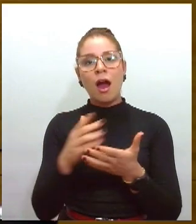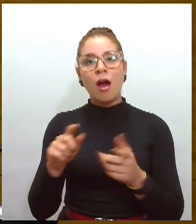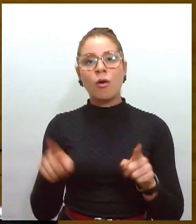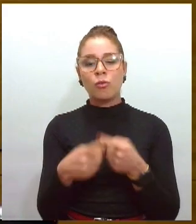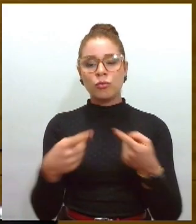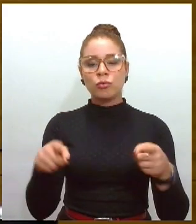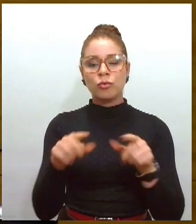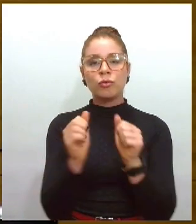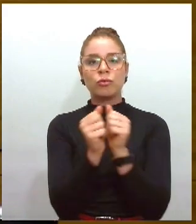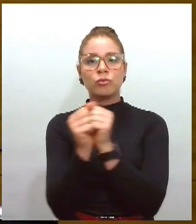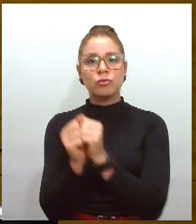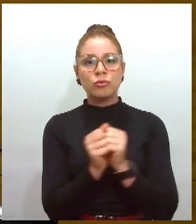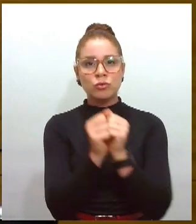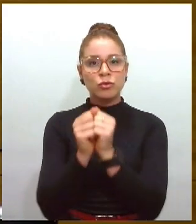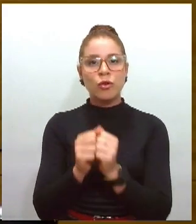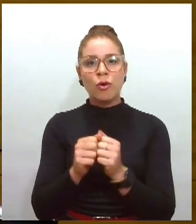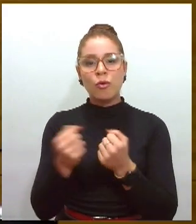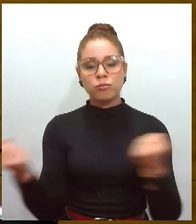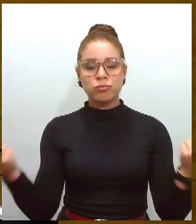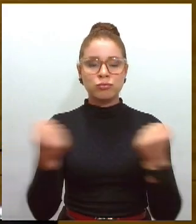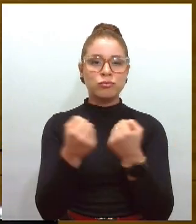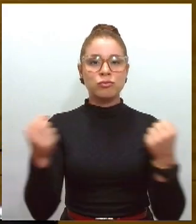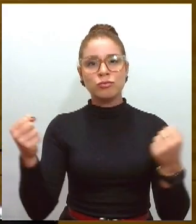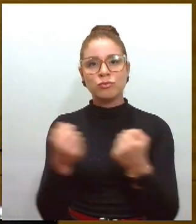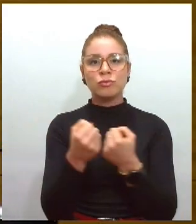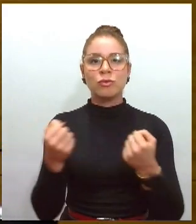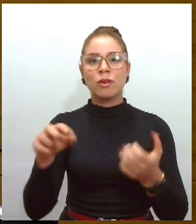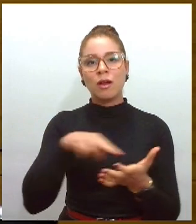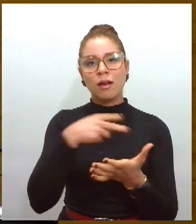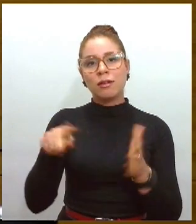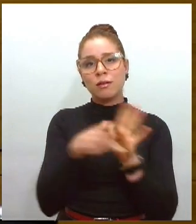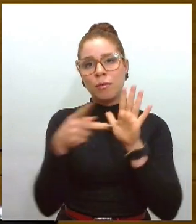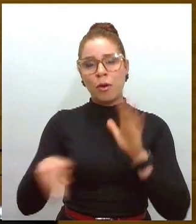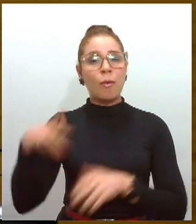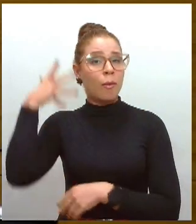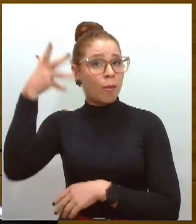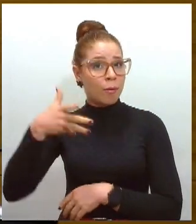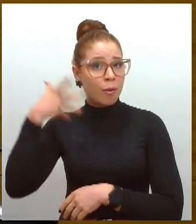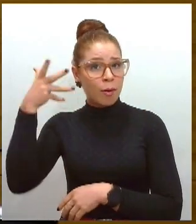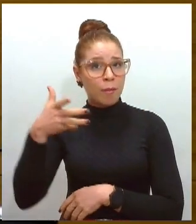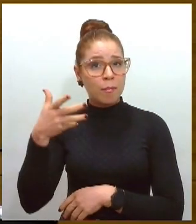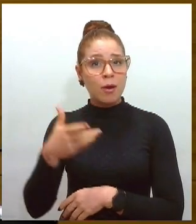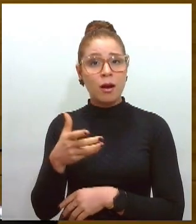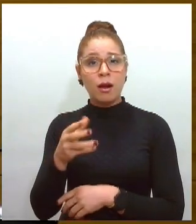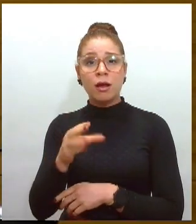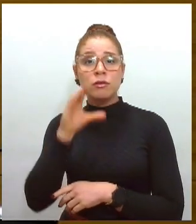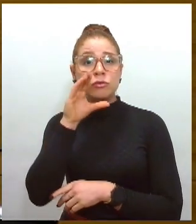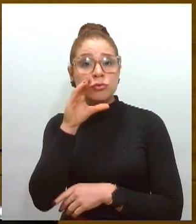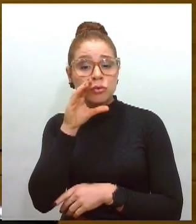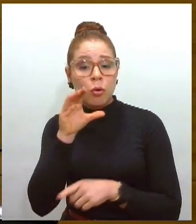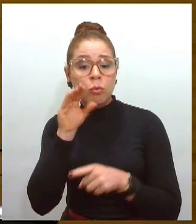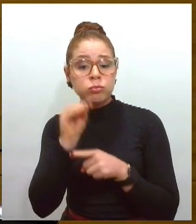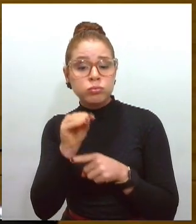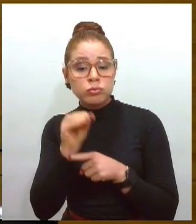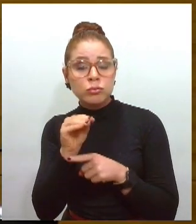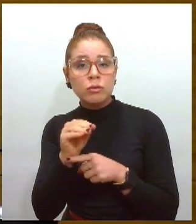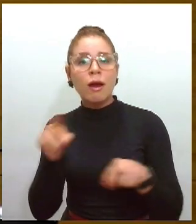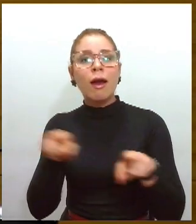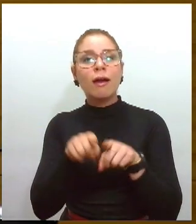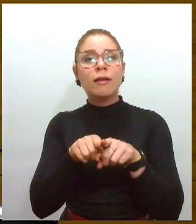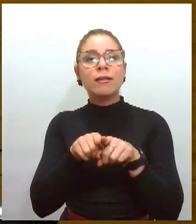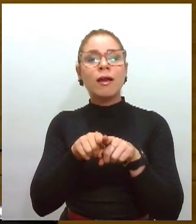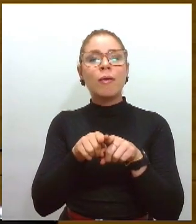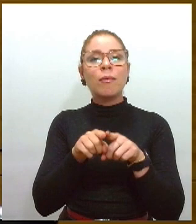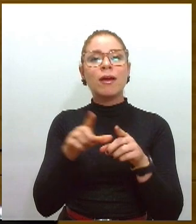forró autêntico. Temos uma palestra de primeiros socorros, mas temos um teatro de fantoches que esse ano está